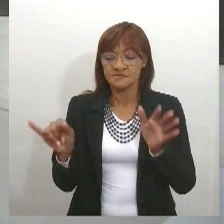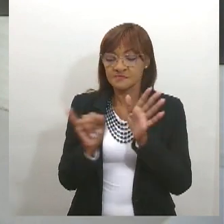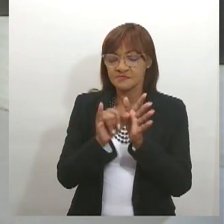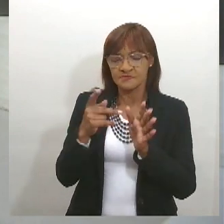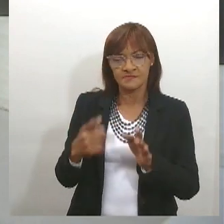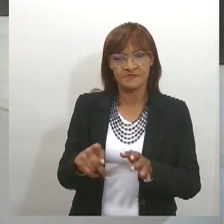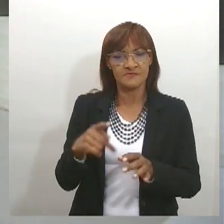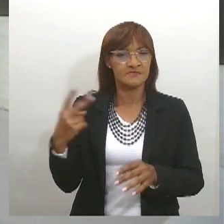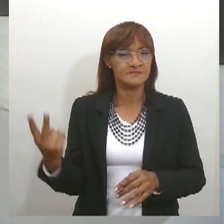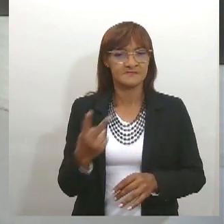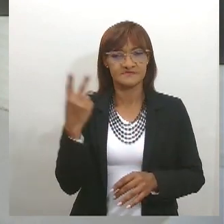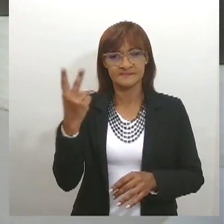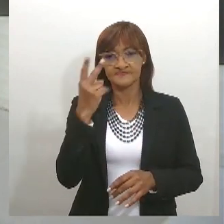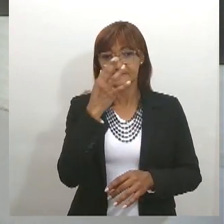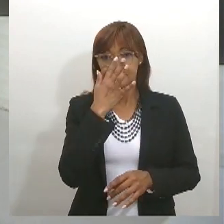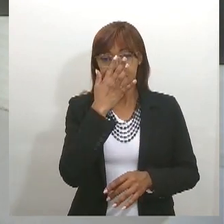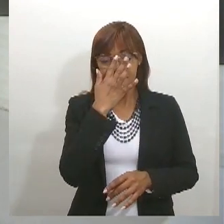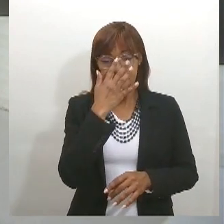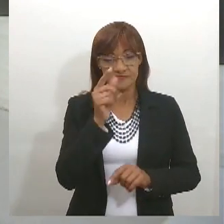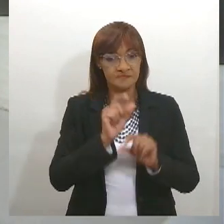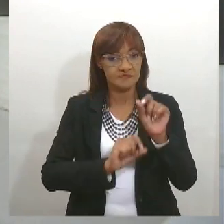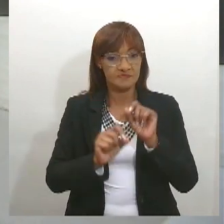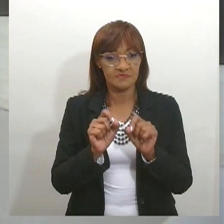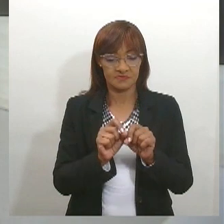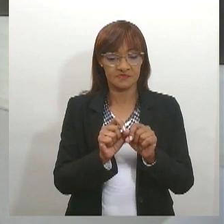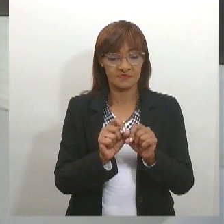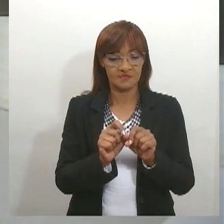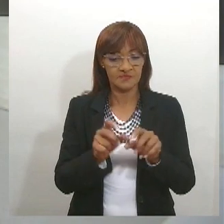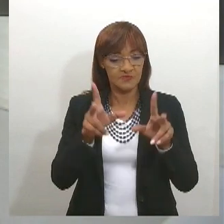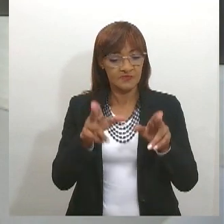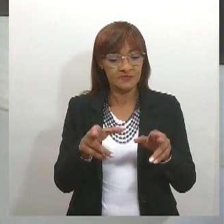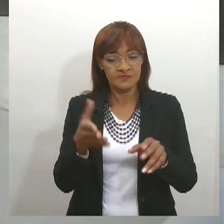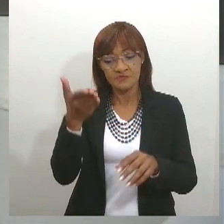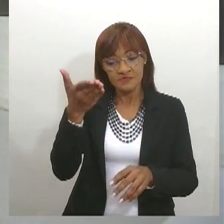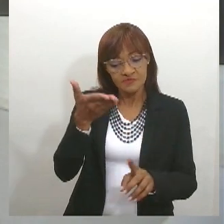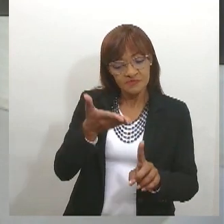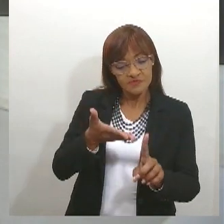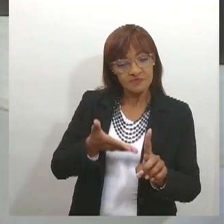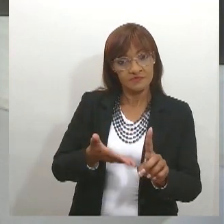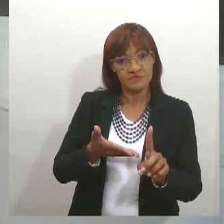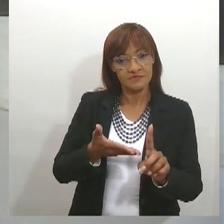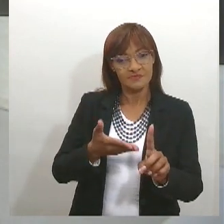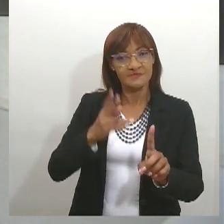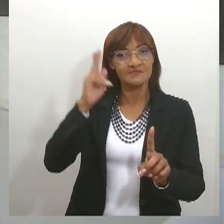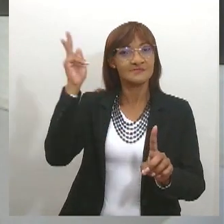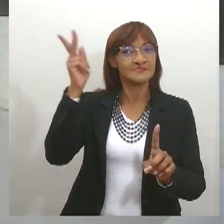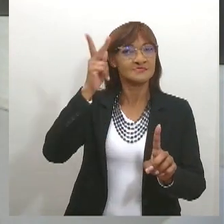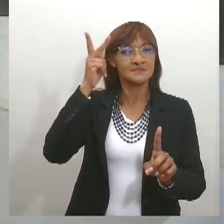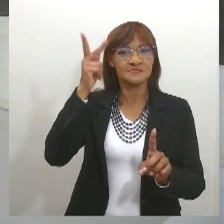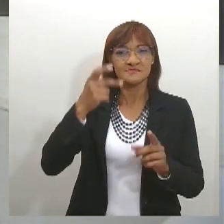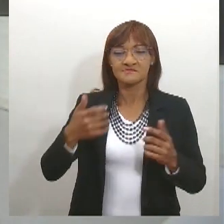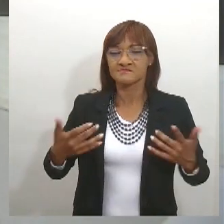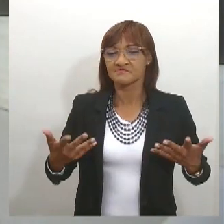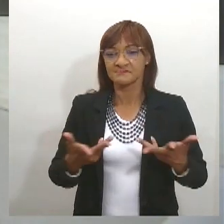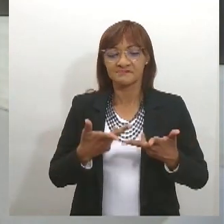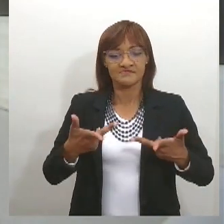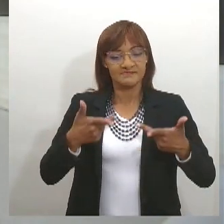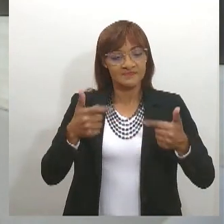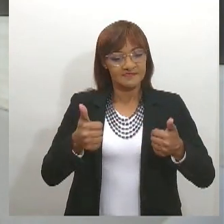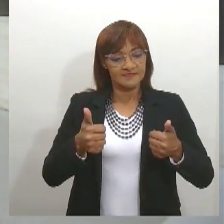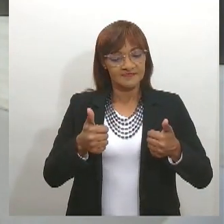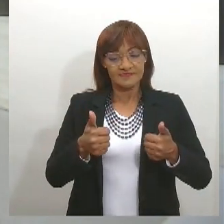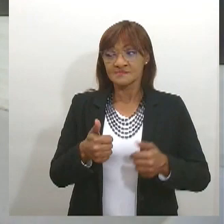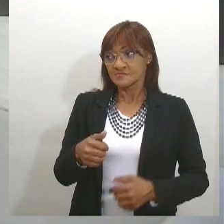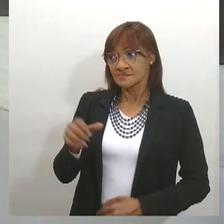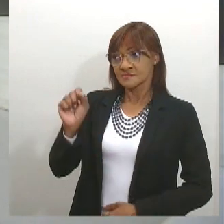personalidades como ele, que tem uma história fabulosa. É, Marcos, não se trata apenas só de puta memória.